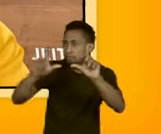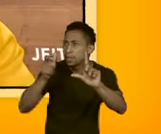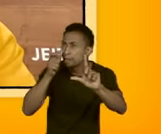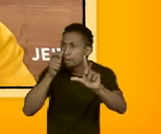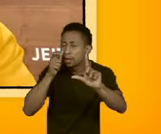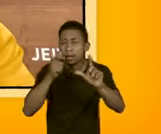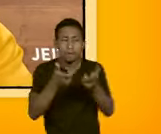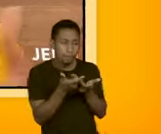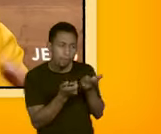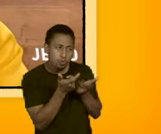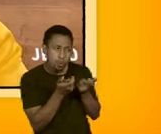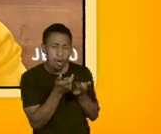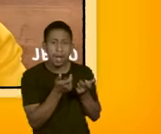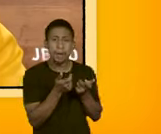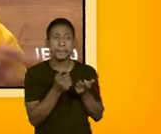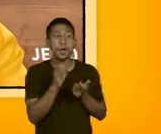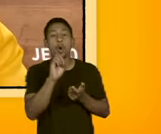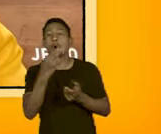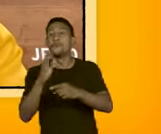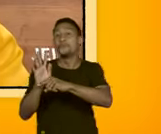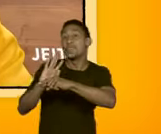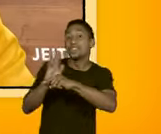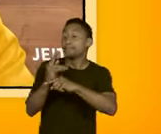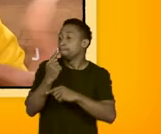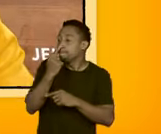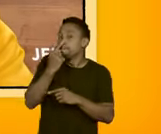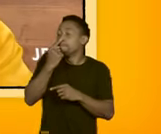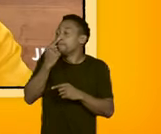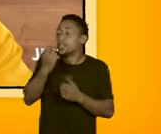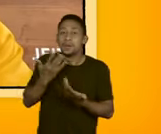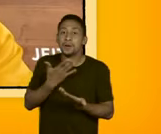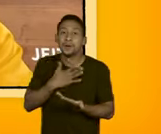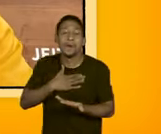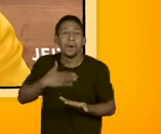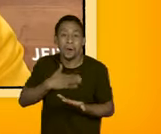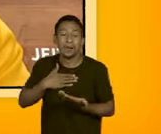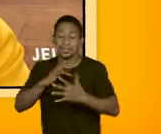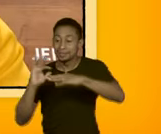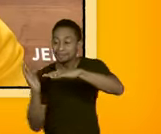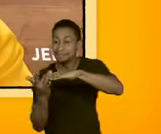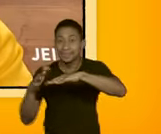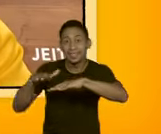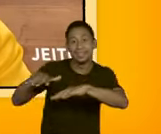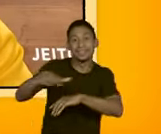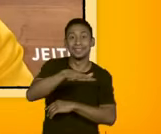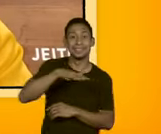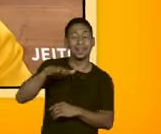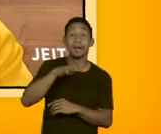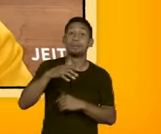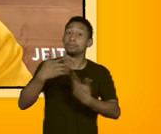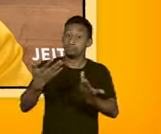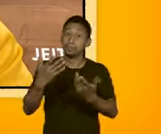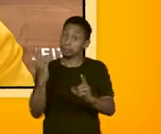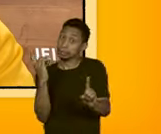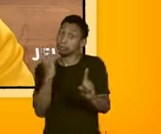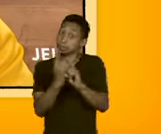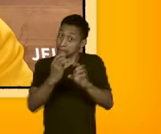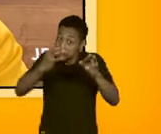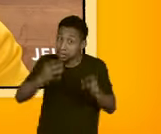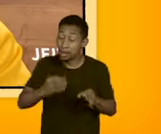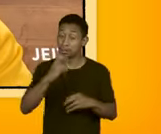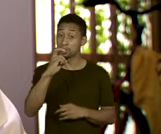videogames, os nossos vídeos preferidos nas plataformas digitais, a gente deveria encontrar 50% de